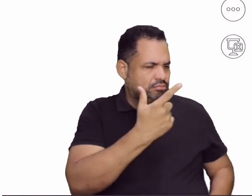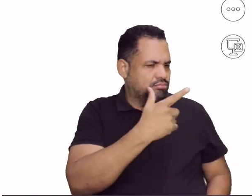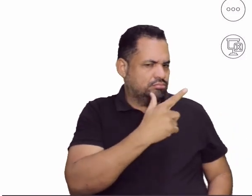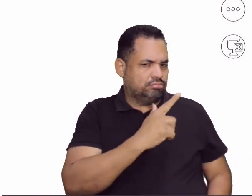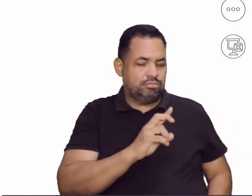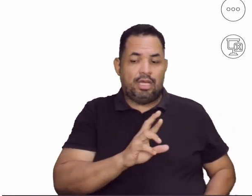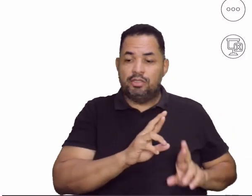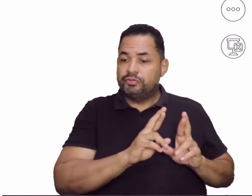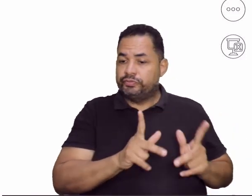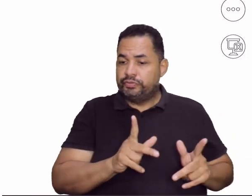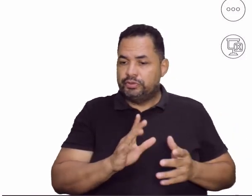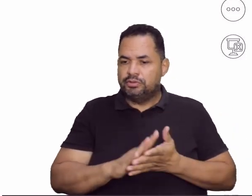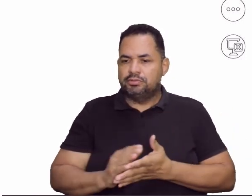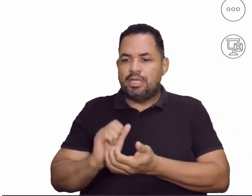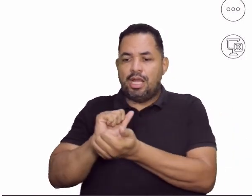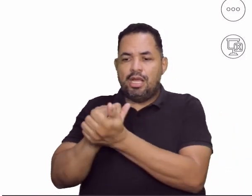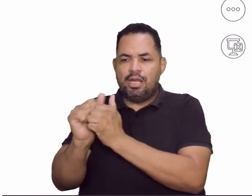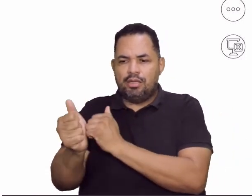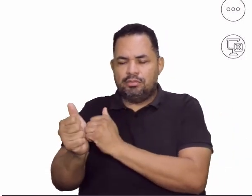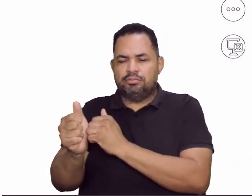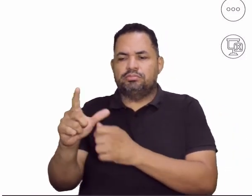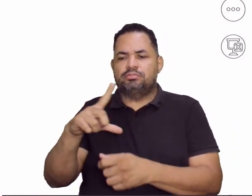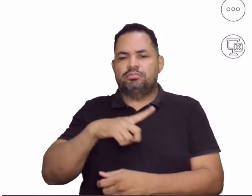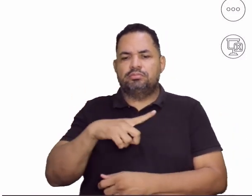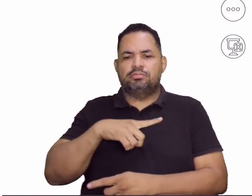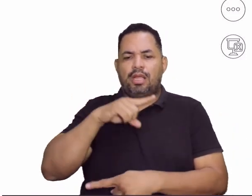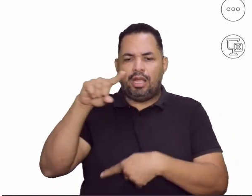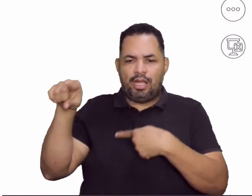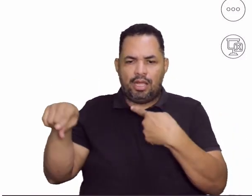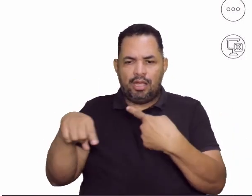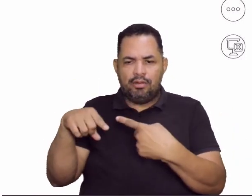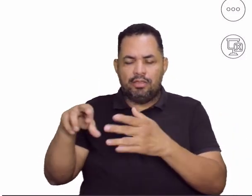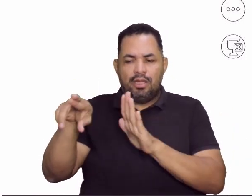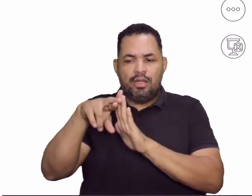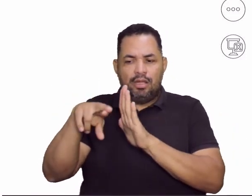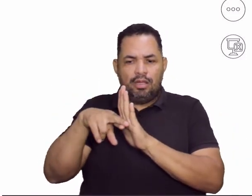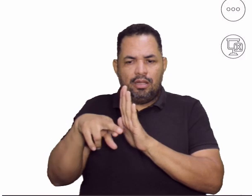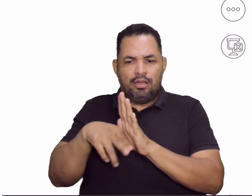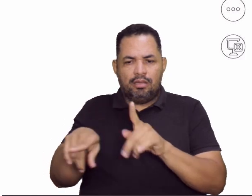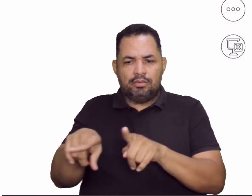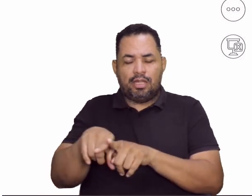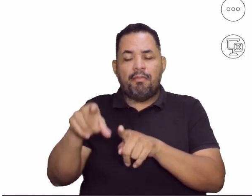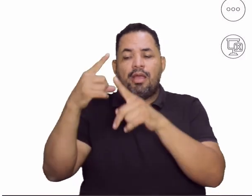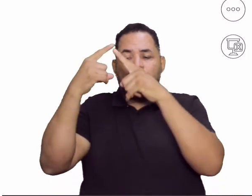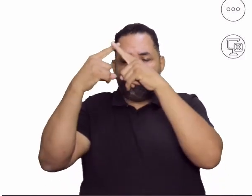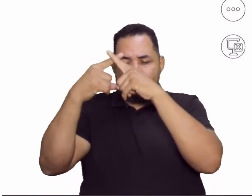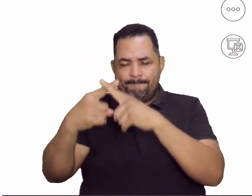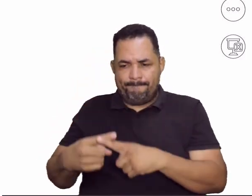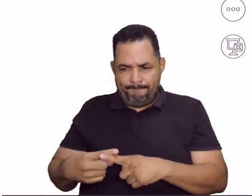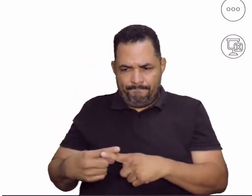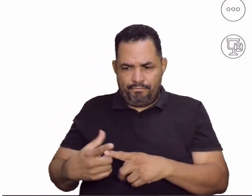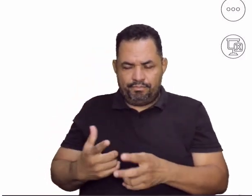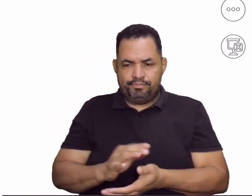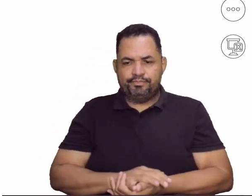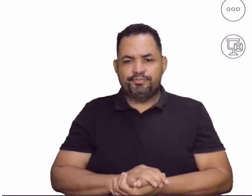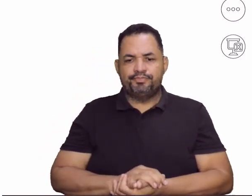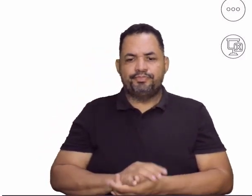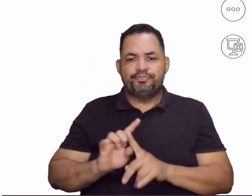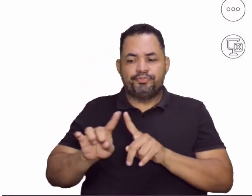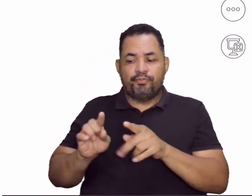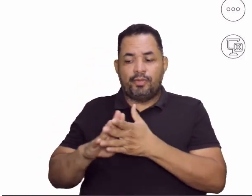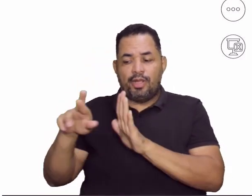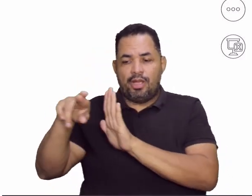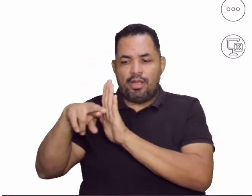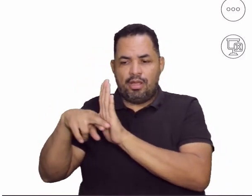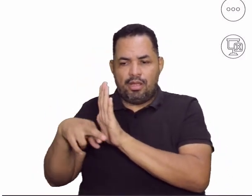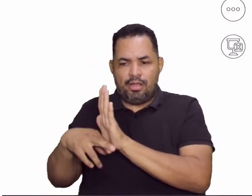que é o inverso dos esportes. Os esportes, foco, são as regras e a competição. Mas essas regras